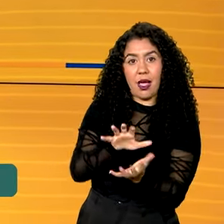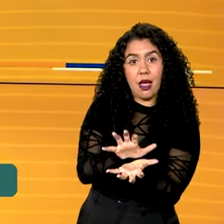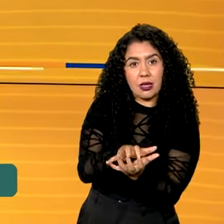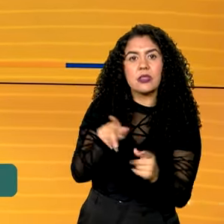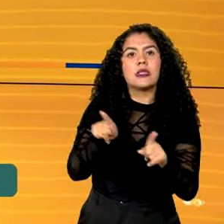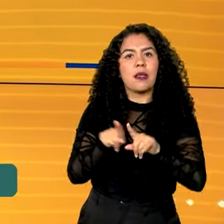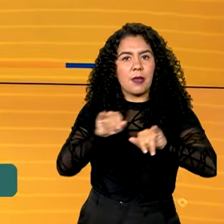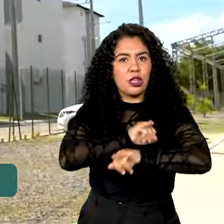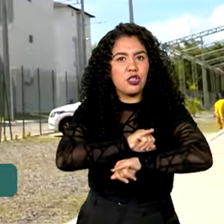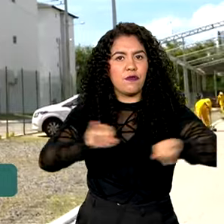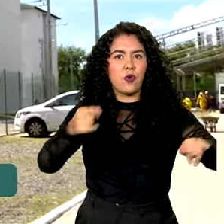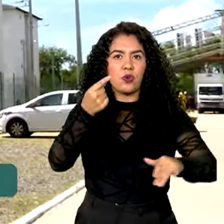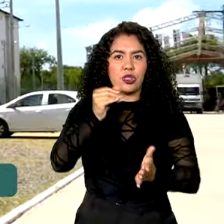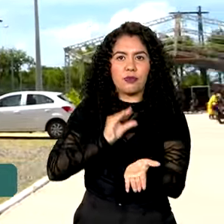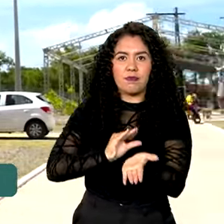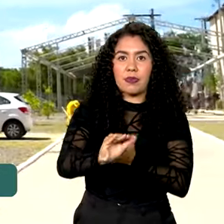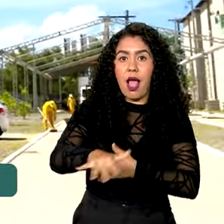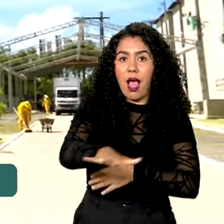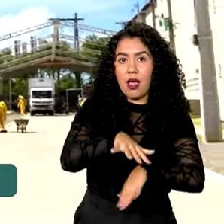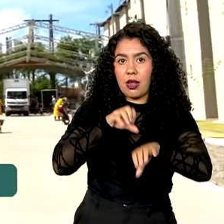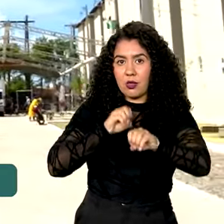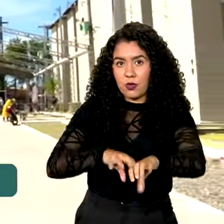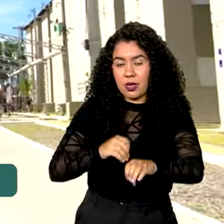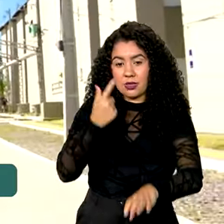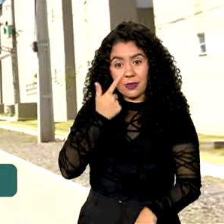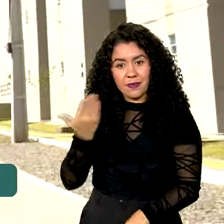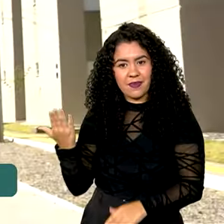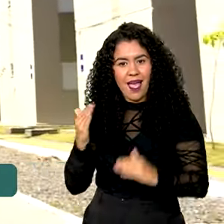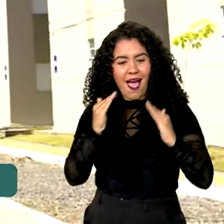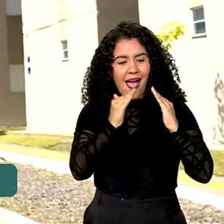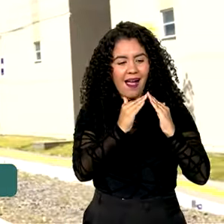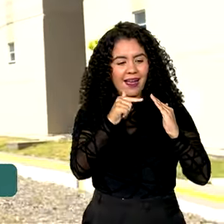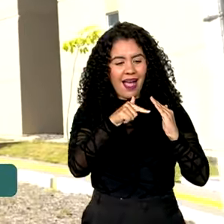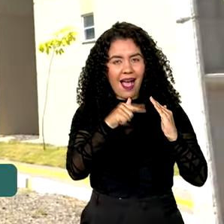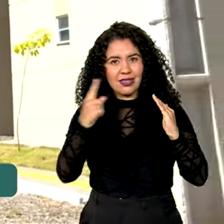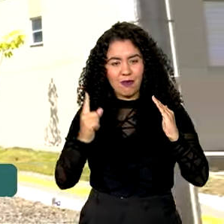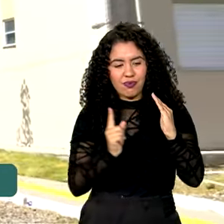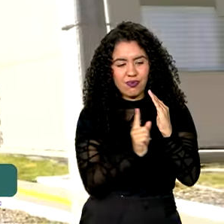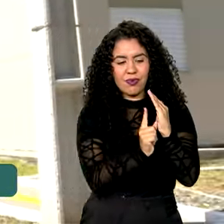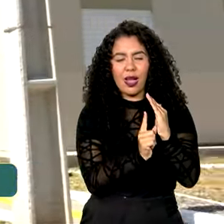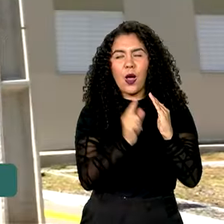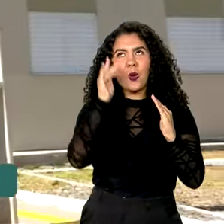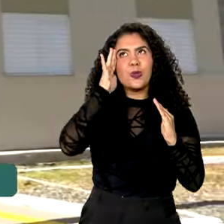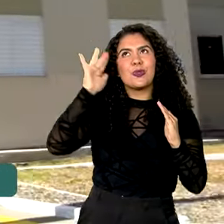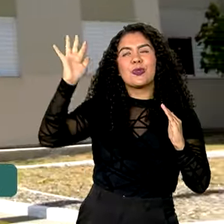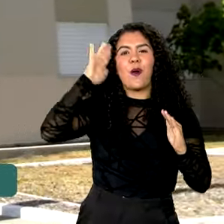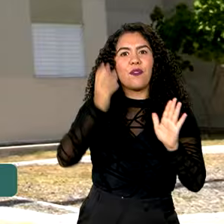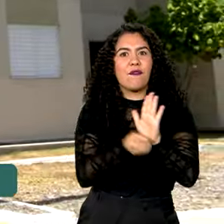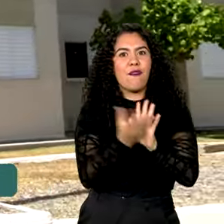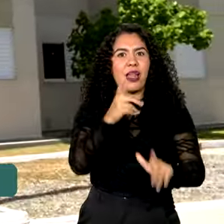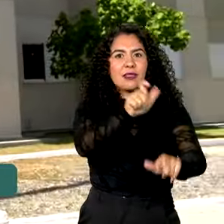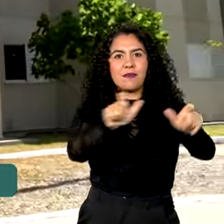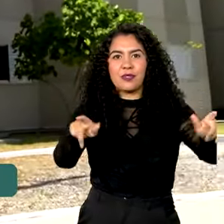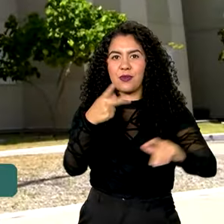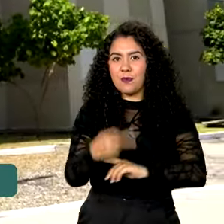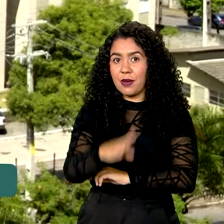educação no Estado. Uma casa para morar é o sonho de muitos brasileiros. E aqui no Recife,